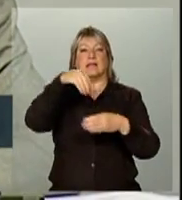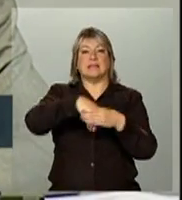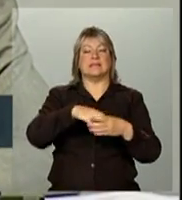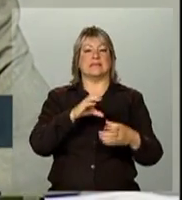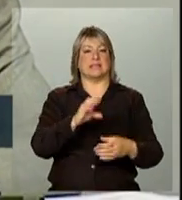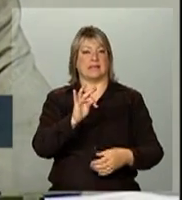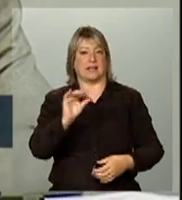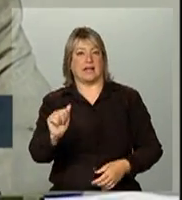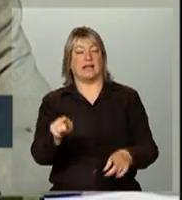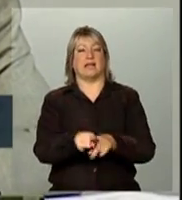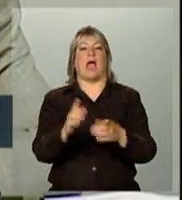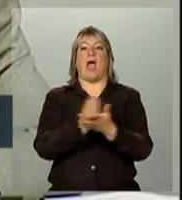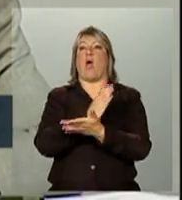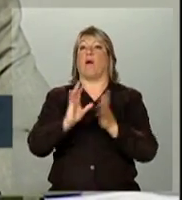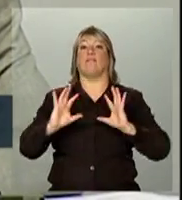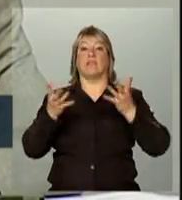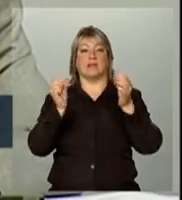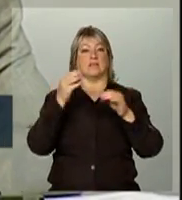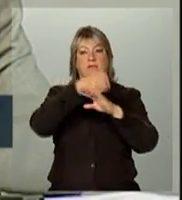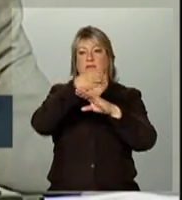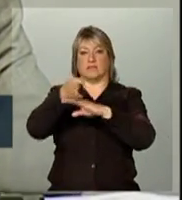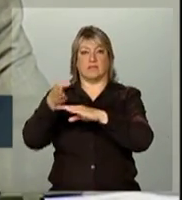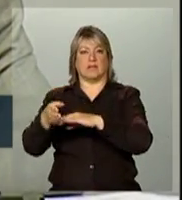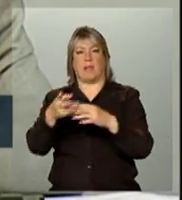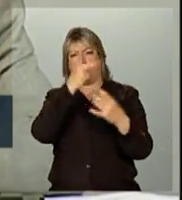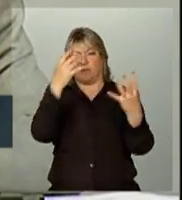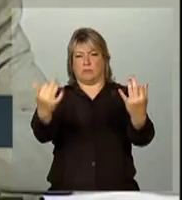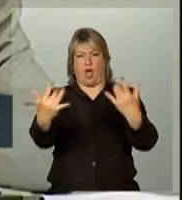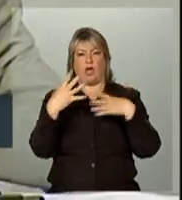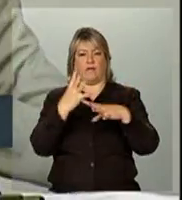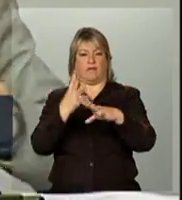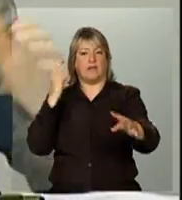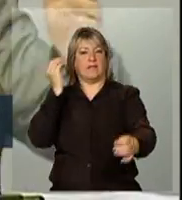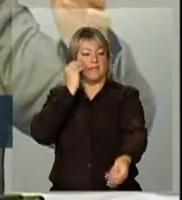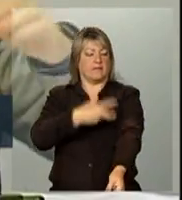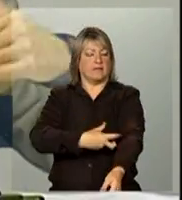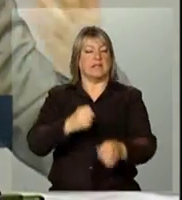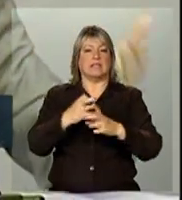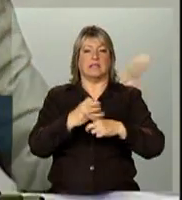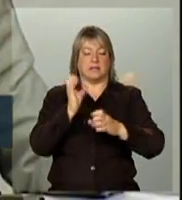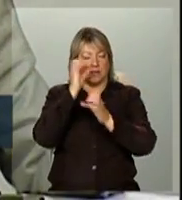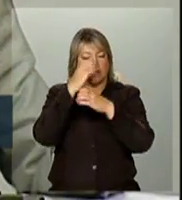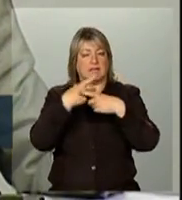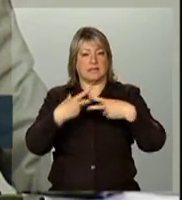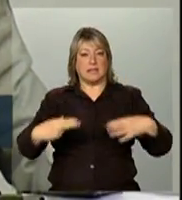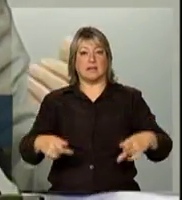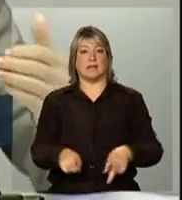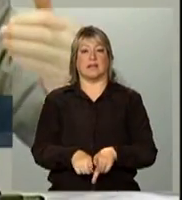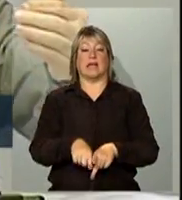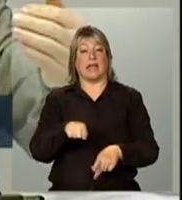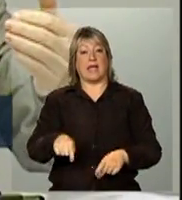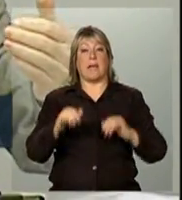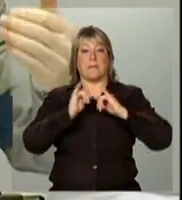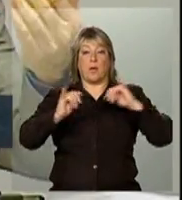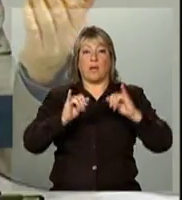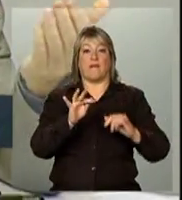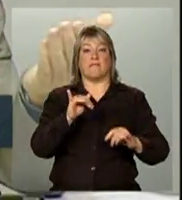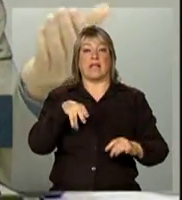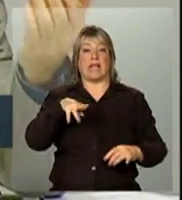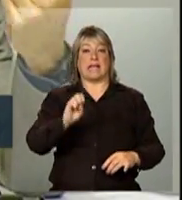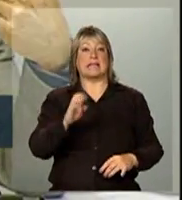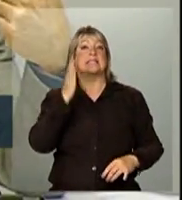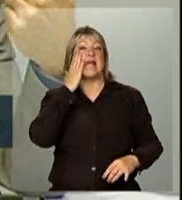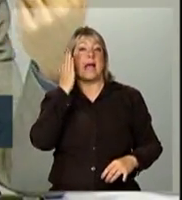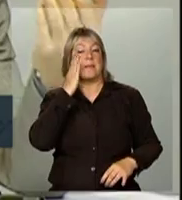Nós estamos utilizando a capacidade da estrutura que o Fico Sabendo fez esse tempo todo de fazer no teste e utilizando experiências